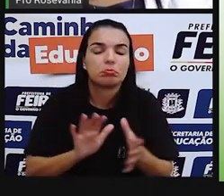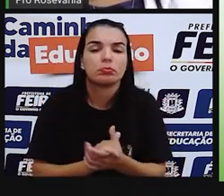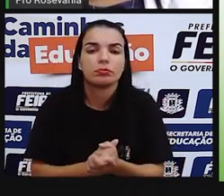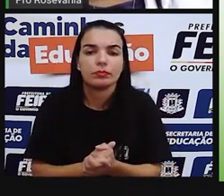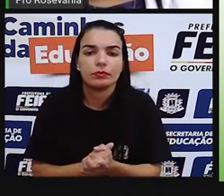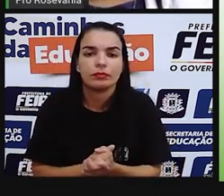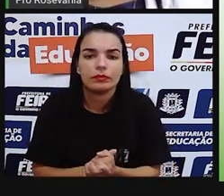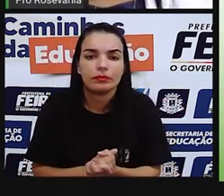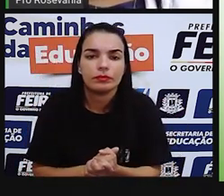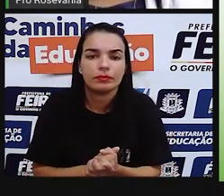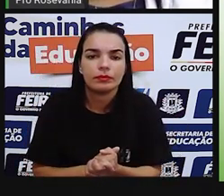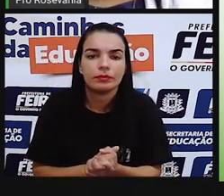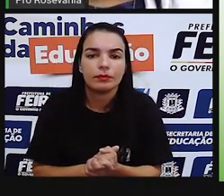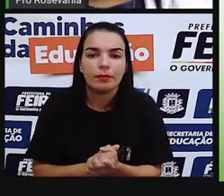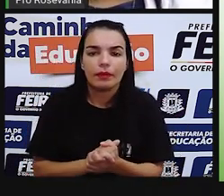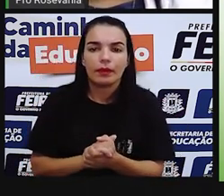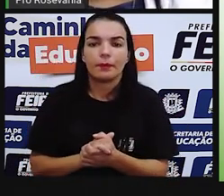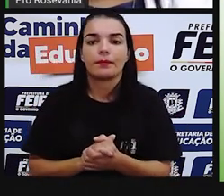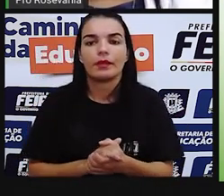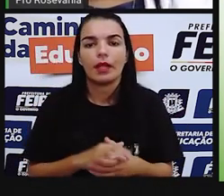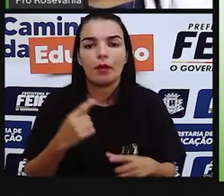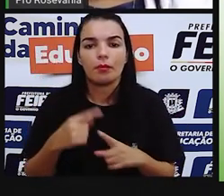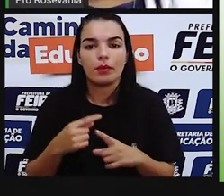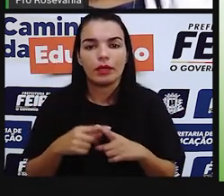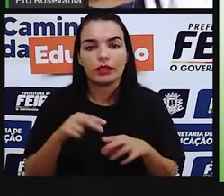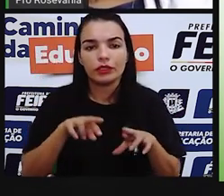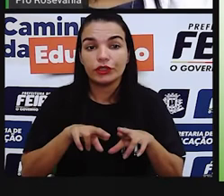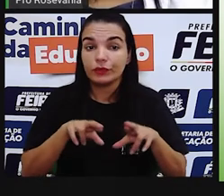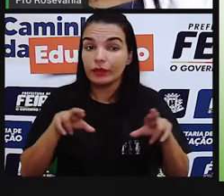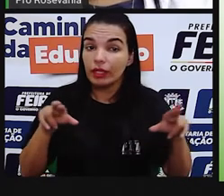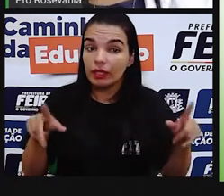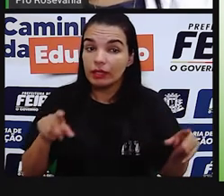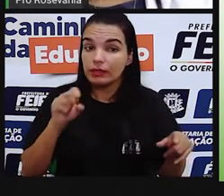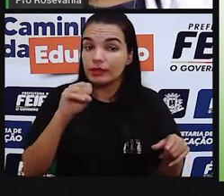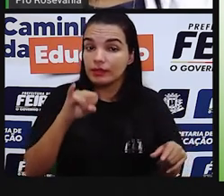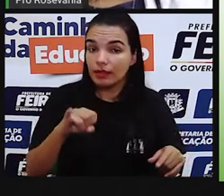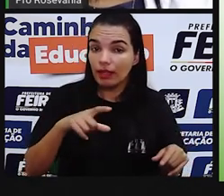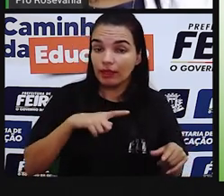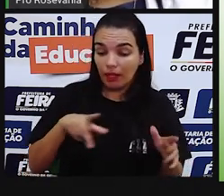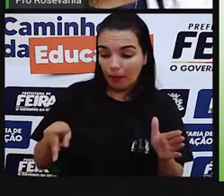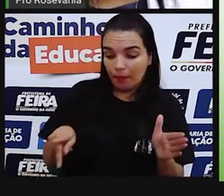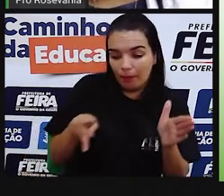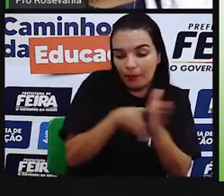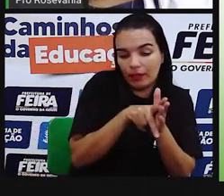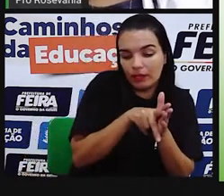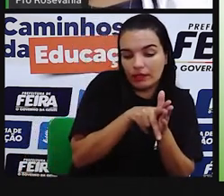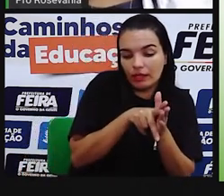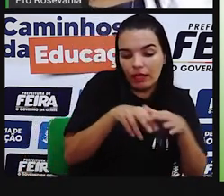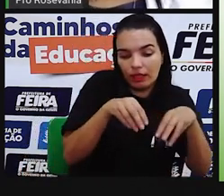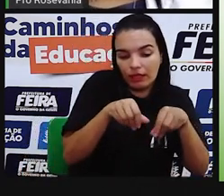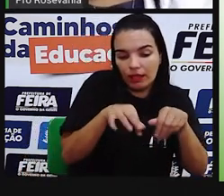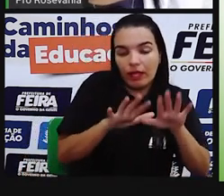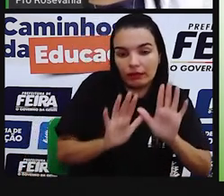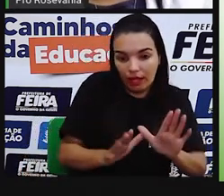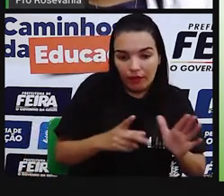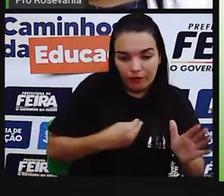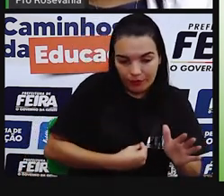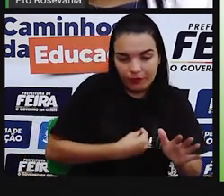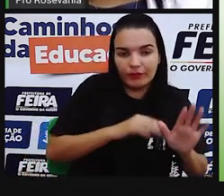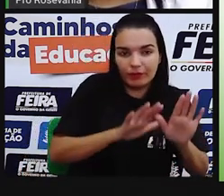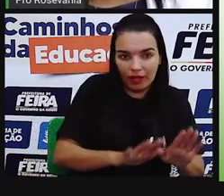mesma ocupação. Que é diferente quando a gente fala de quem não ocupa as terras legítimas, né? As terras urbancas.